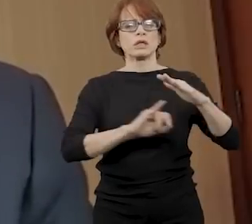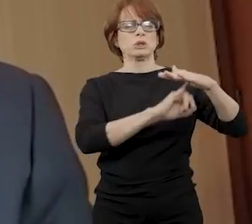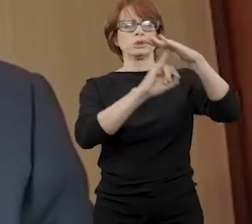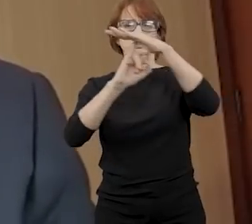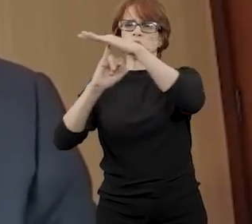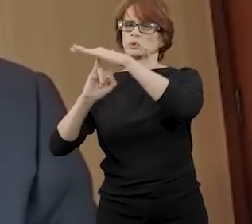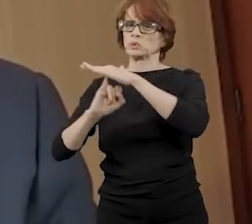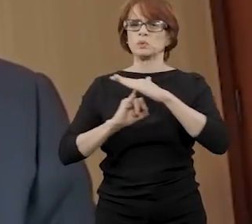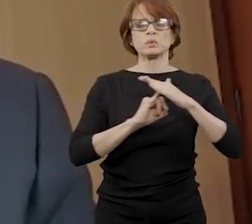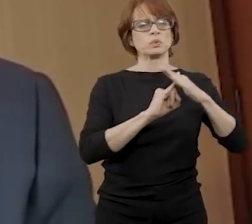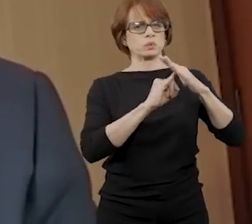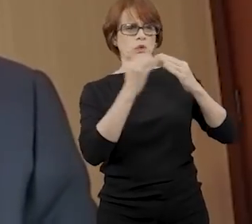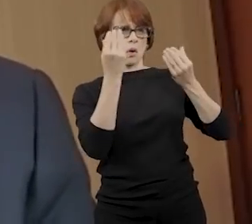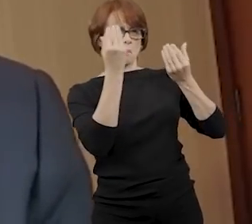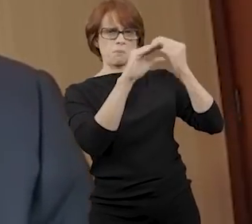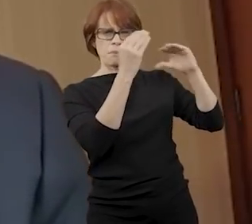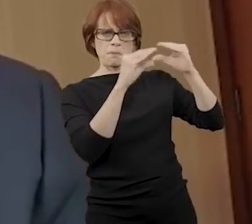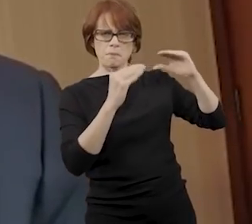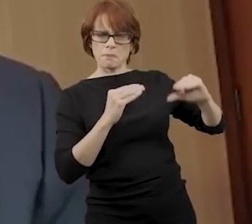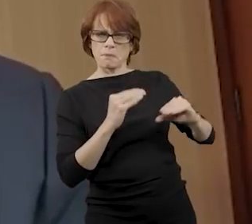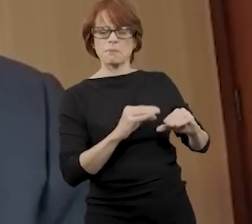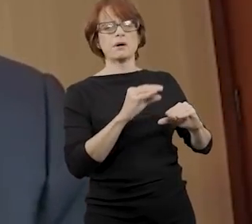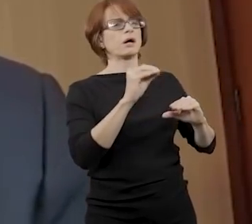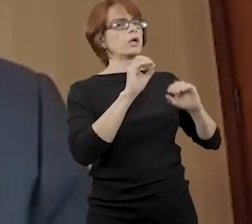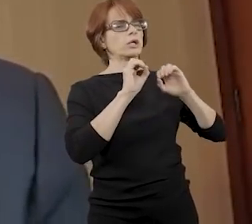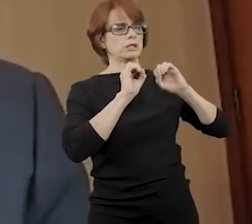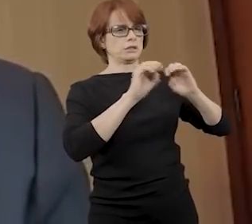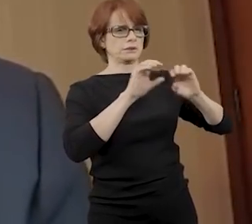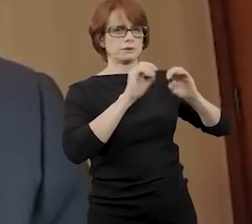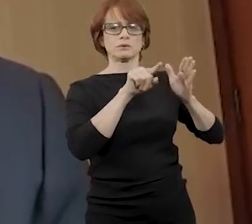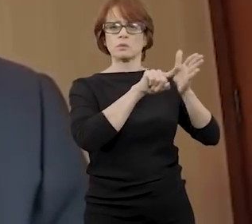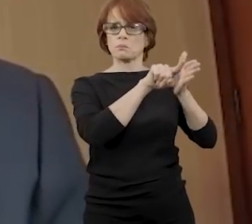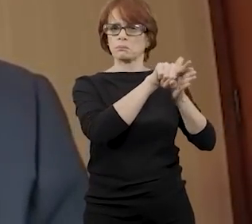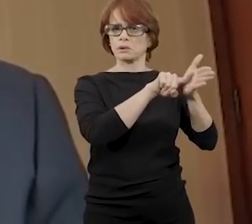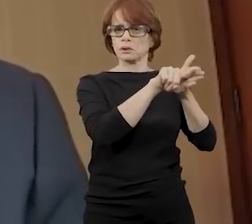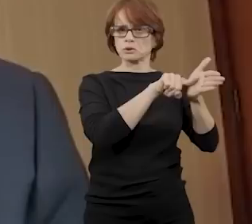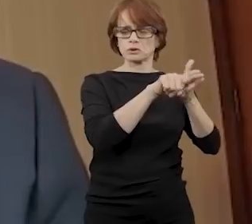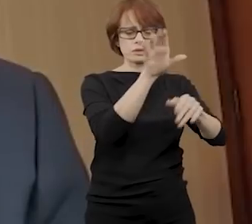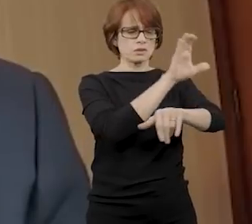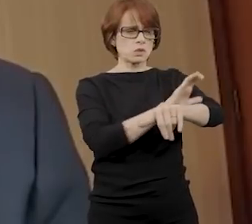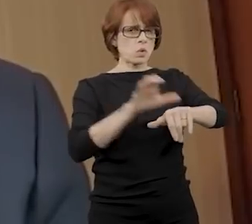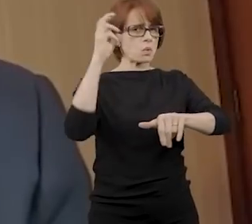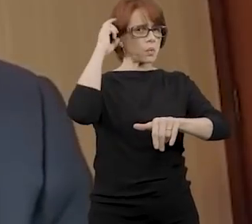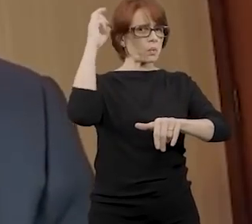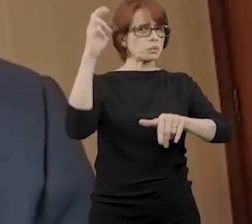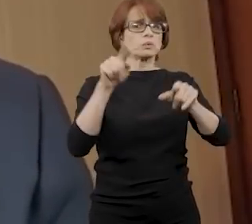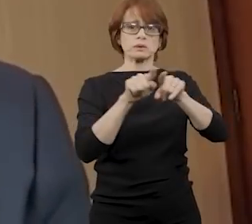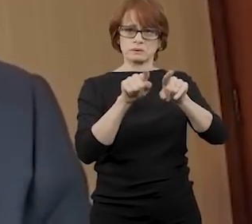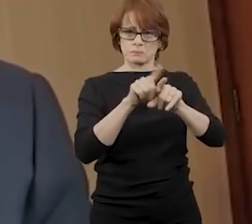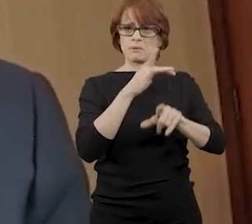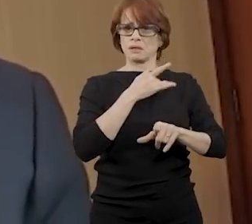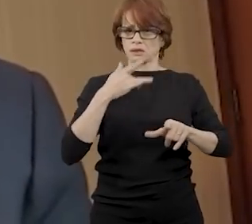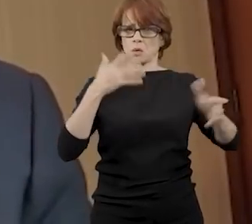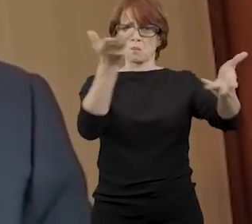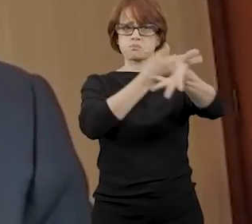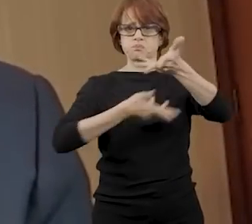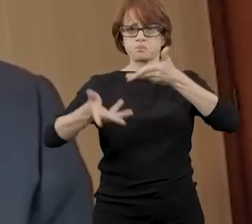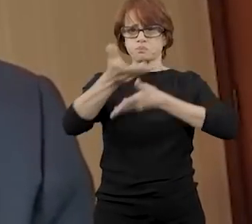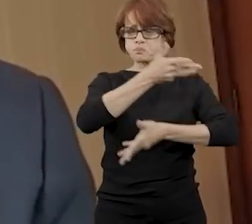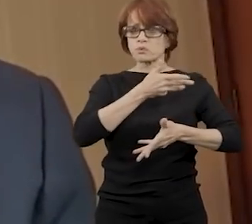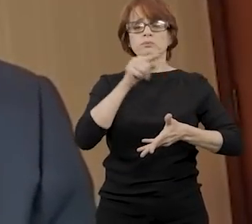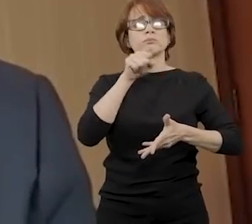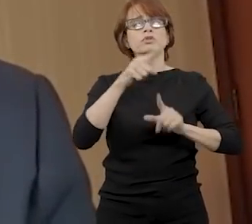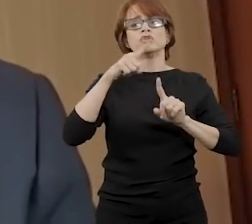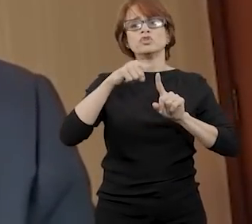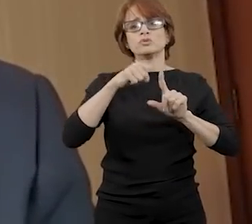instituições compartilhar conteúdos de ensino, pesquisa, cultura e mesmo saúde, em formato